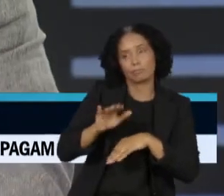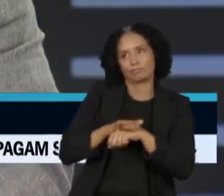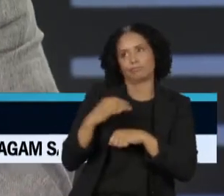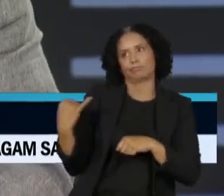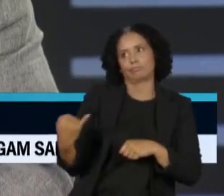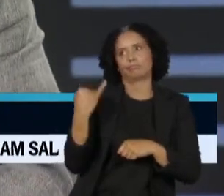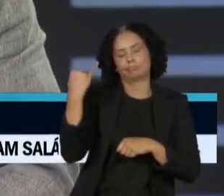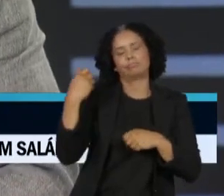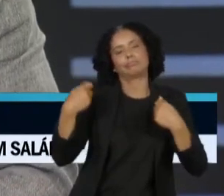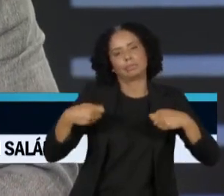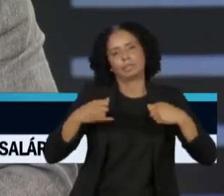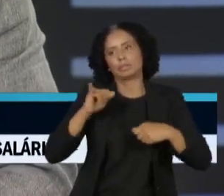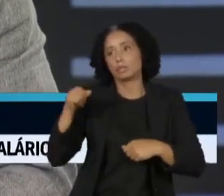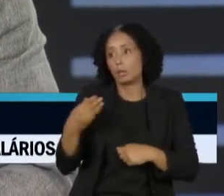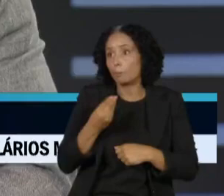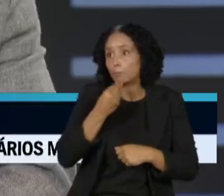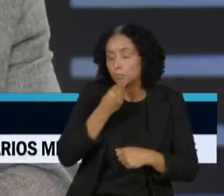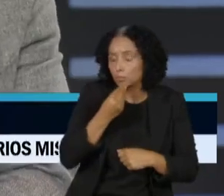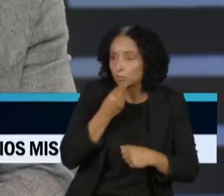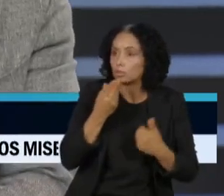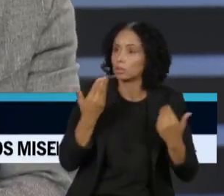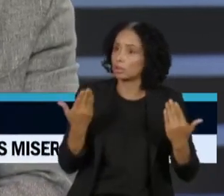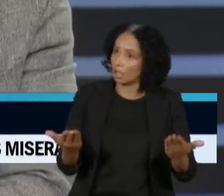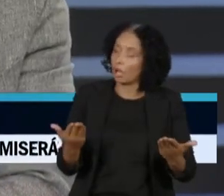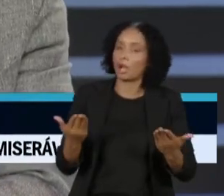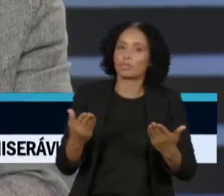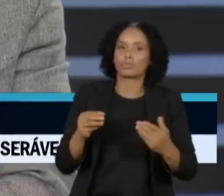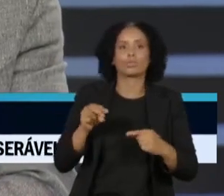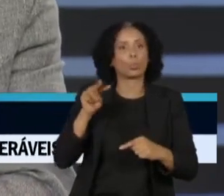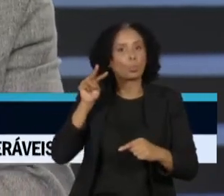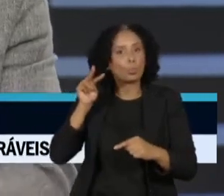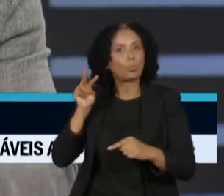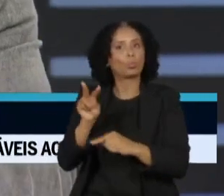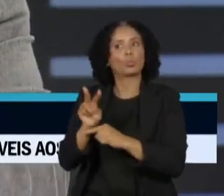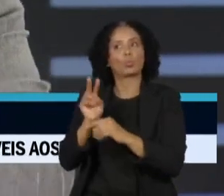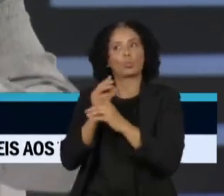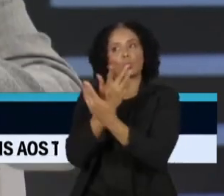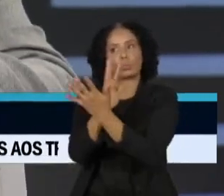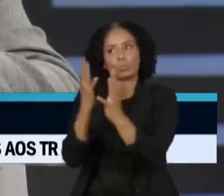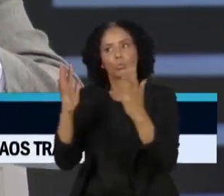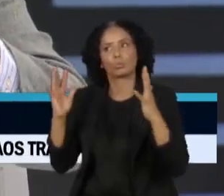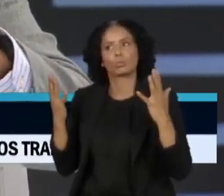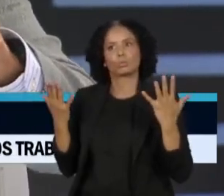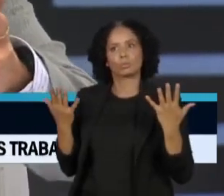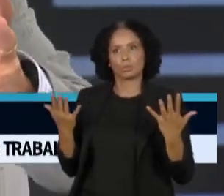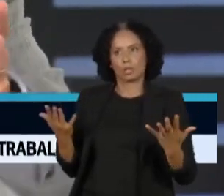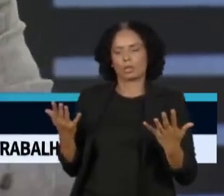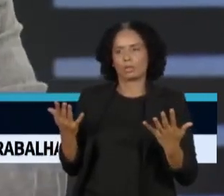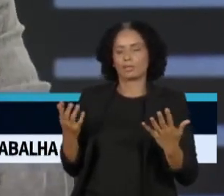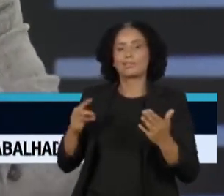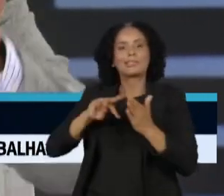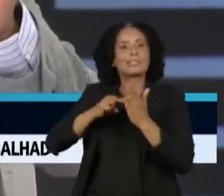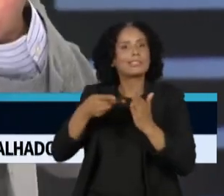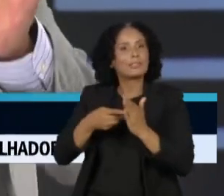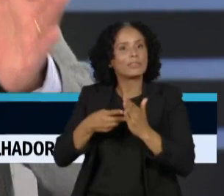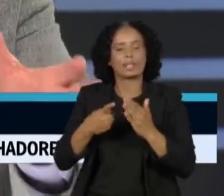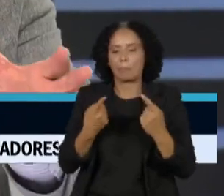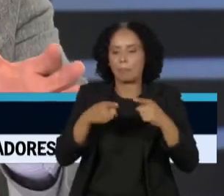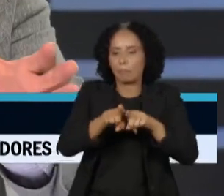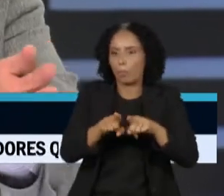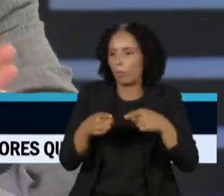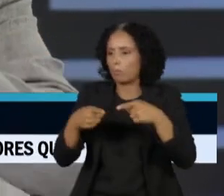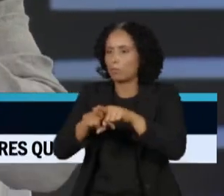de rentabilidade na preservação da floresta. É isso, esse conjunto de ações,